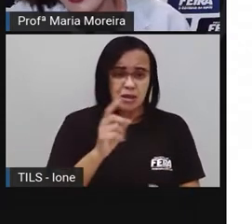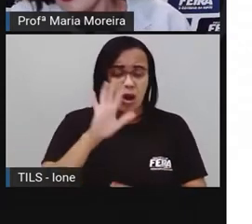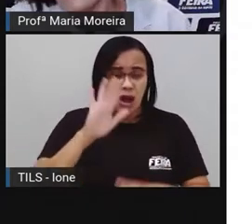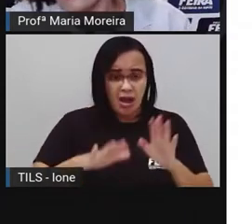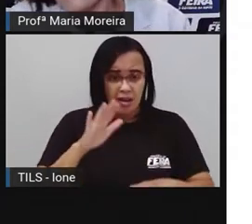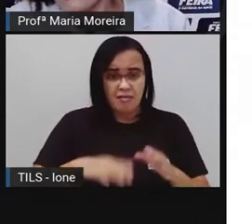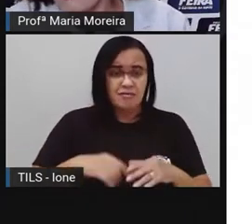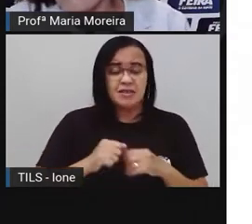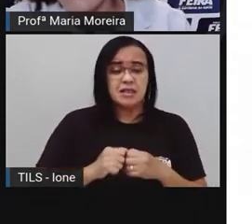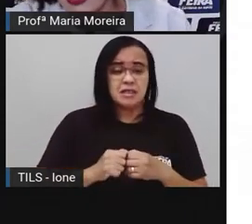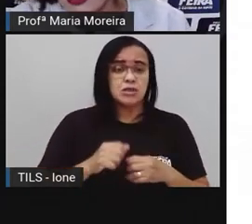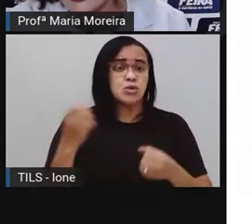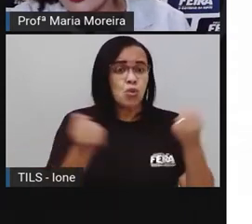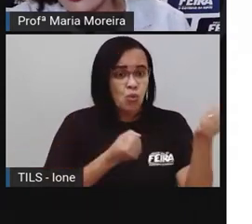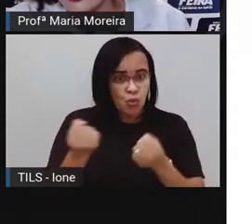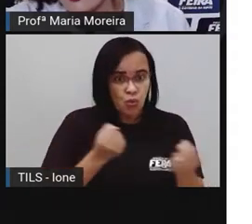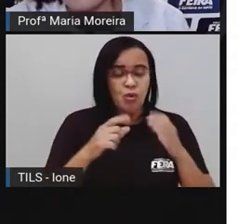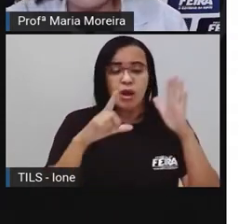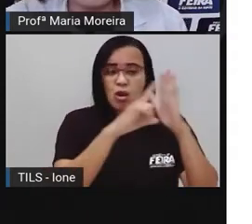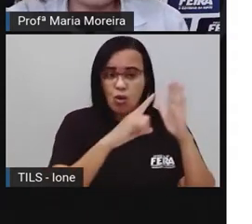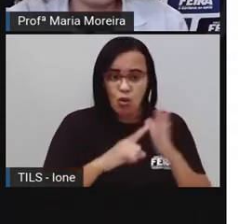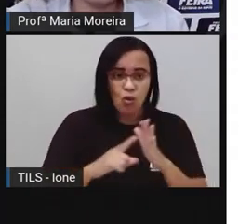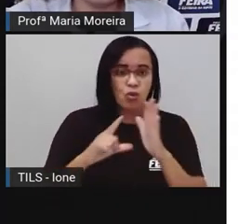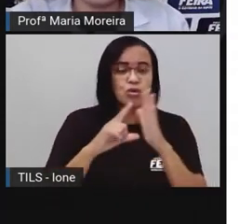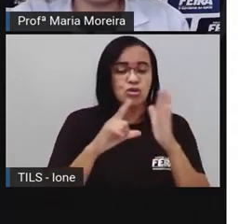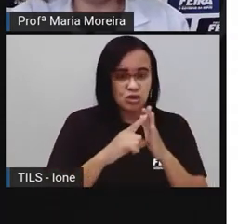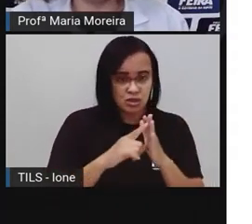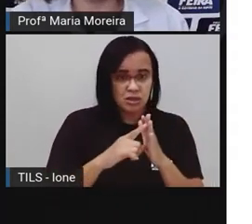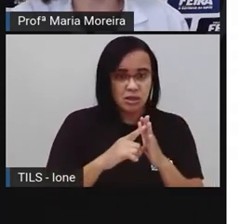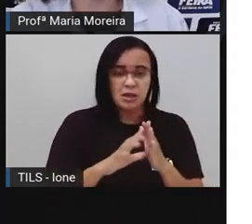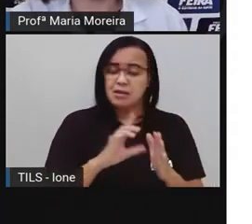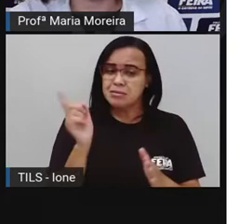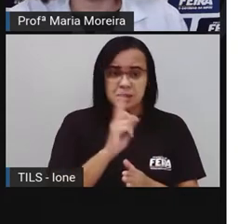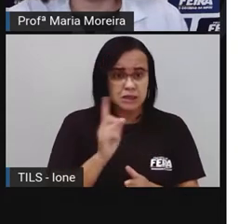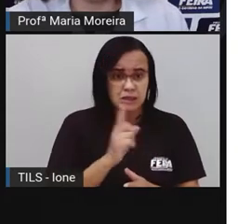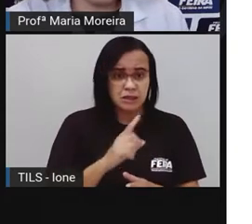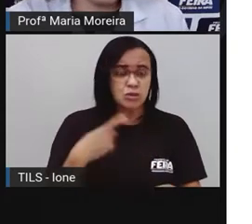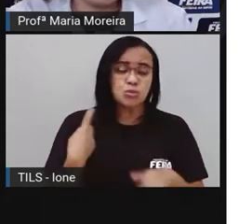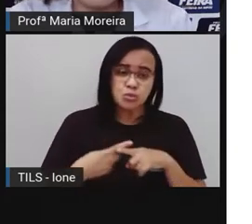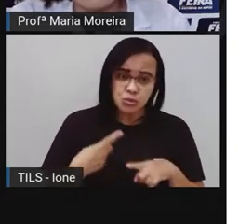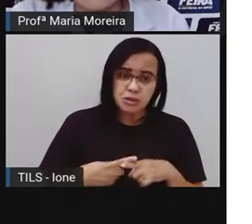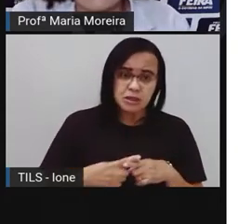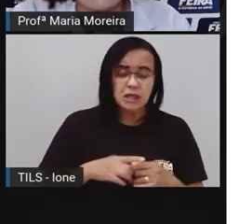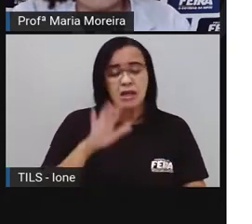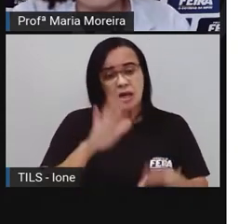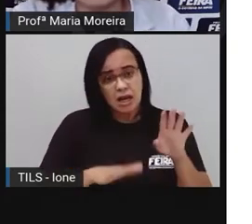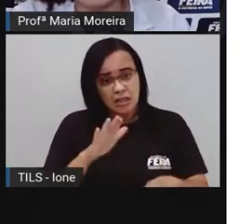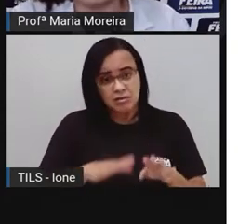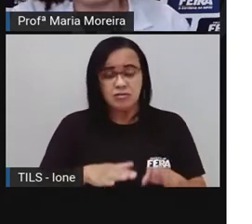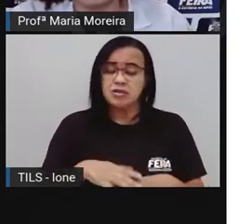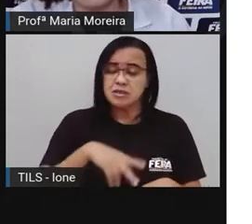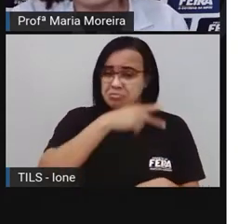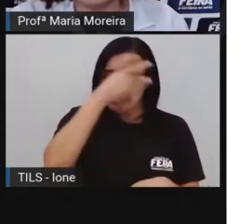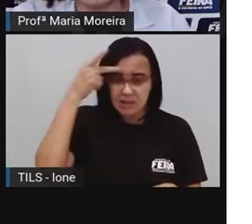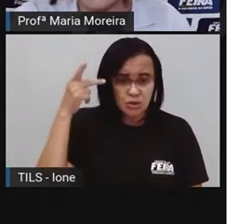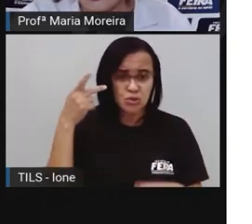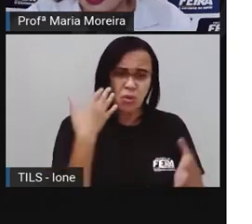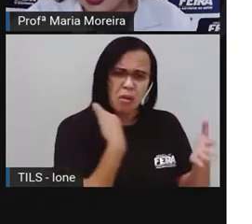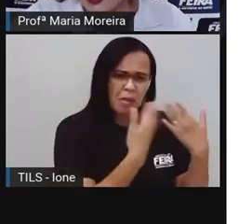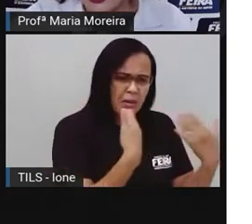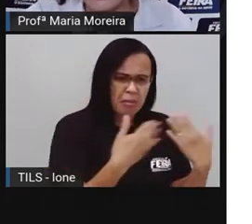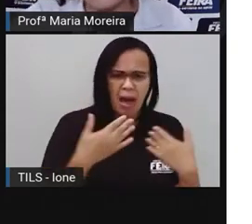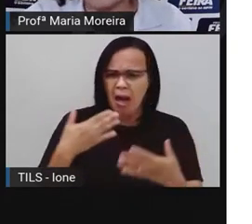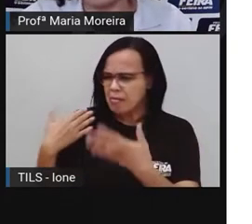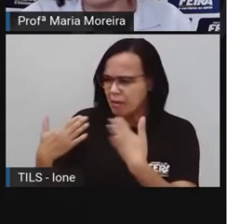é. Até a nossa conversa, né? Quando ela faz muito barulho, né? Várias pessoas conversando ao mesmo tempo, ela também